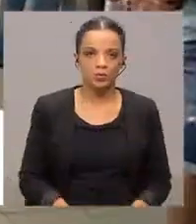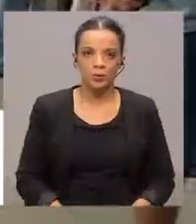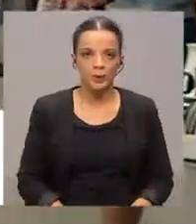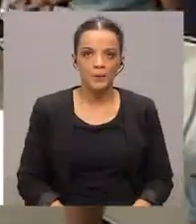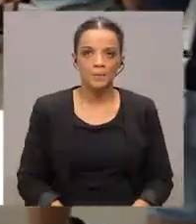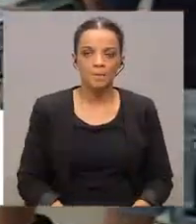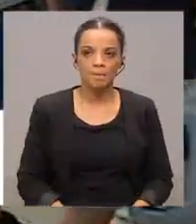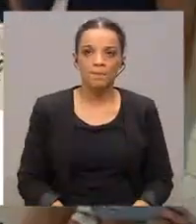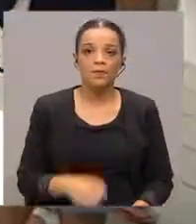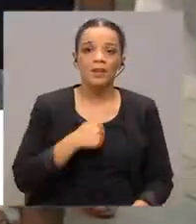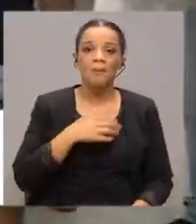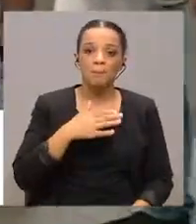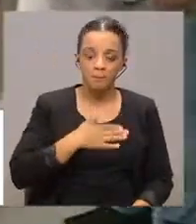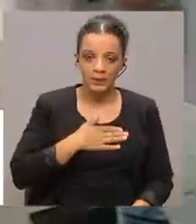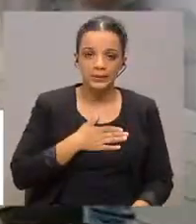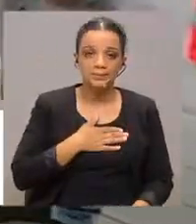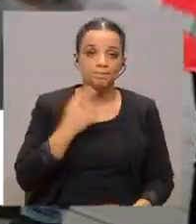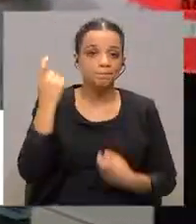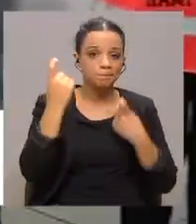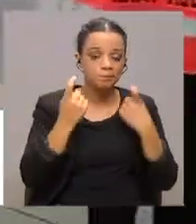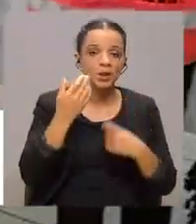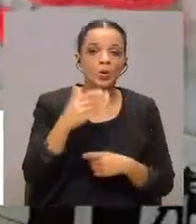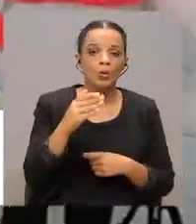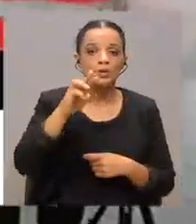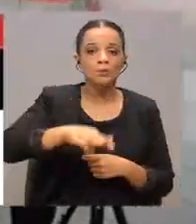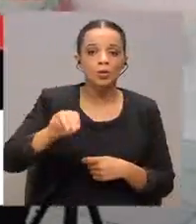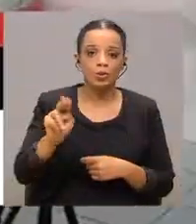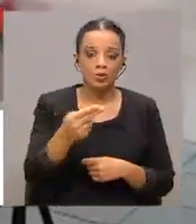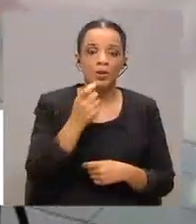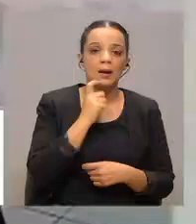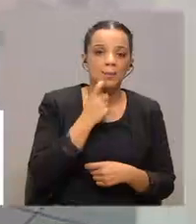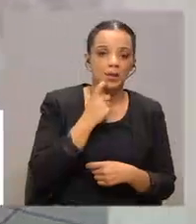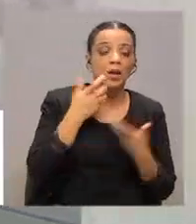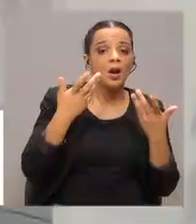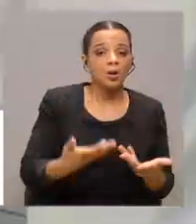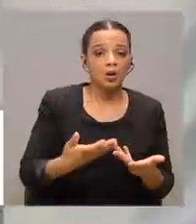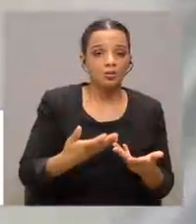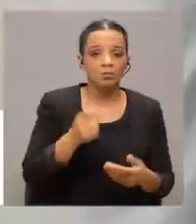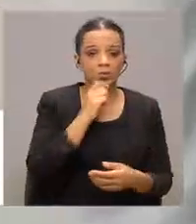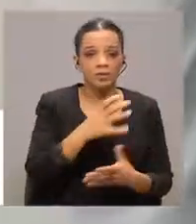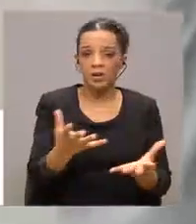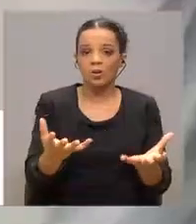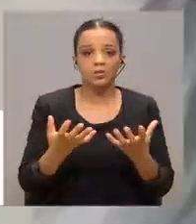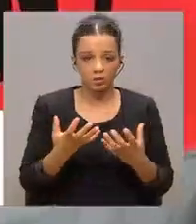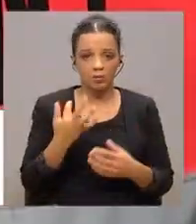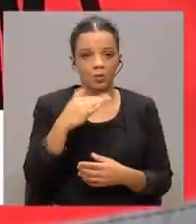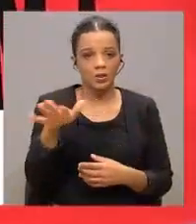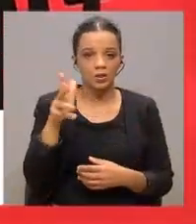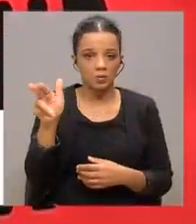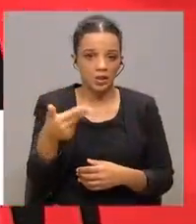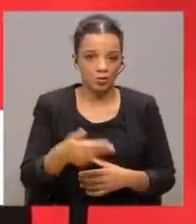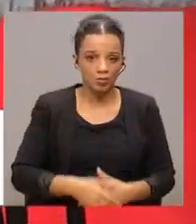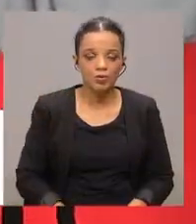A empresa contava ter mais de 11 milhões de euros em abril, agora talvez nem receba 400 mil euros.